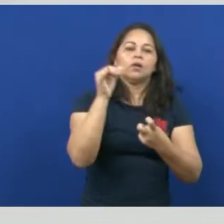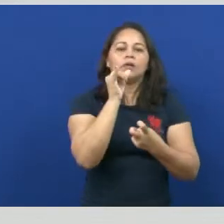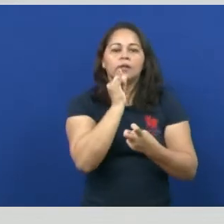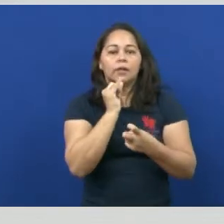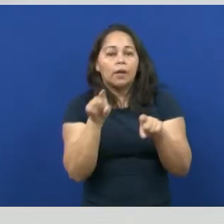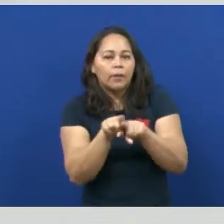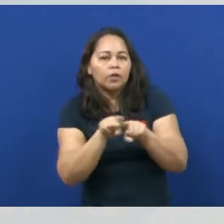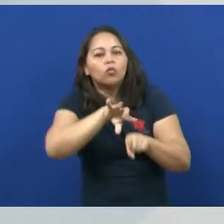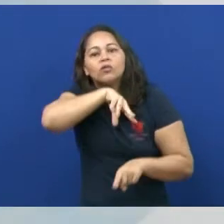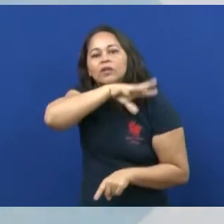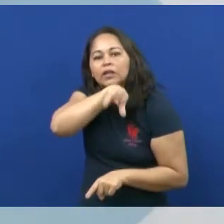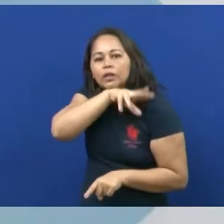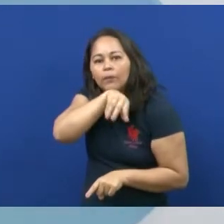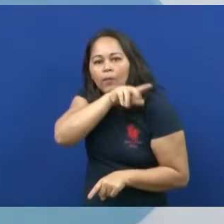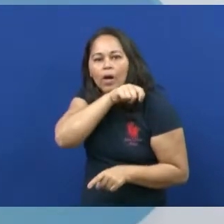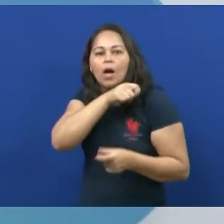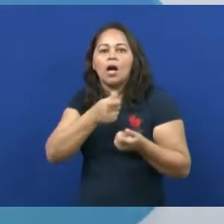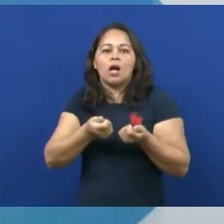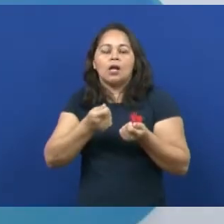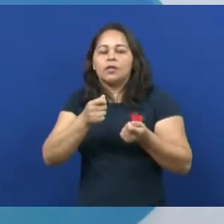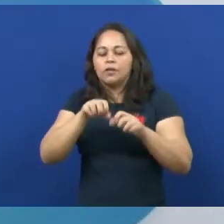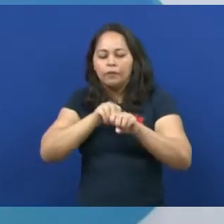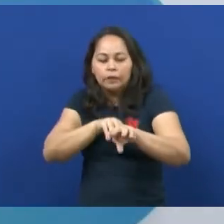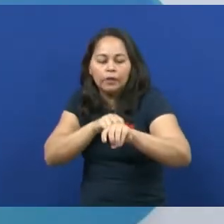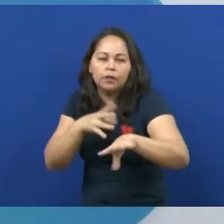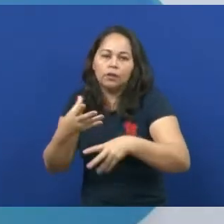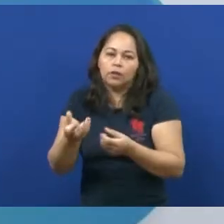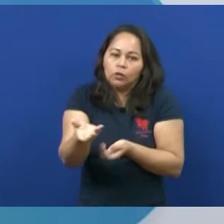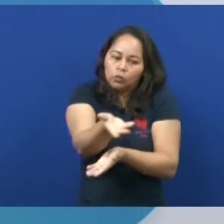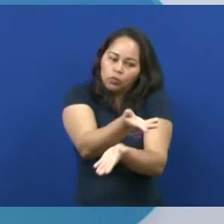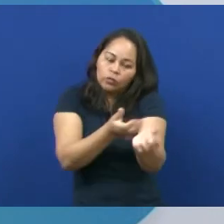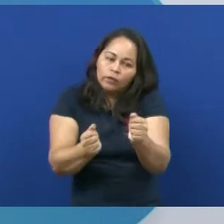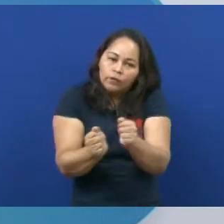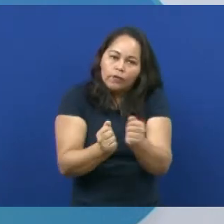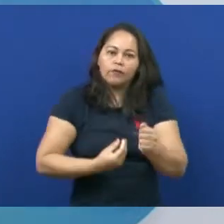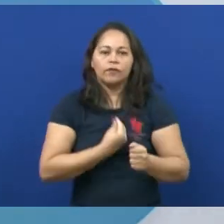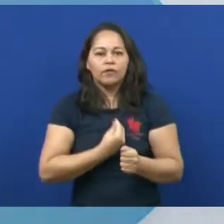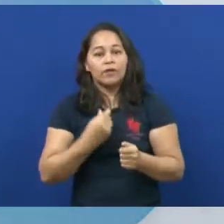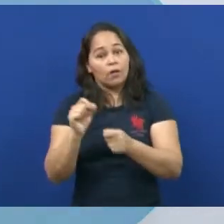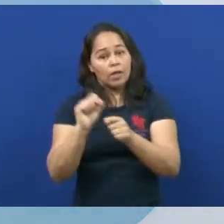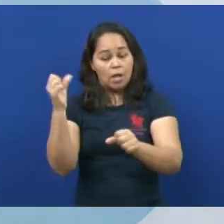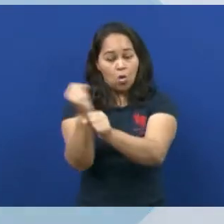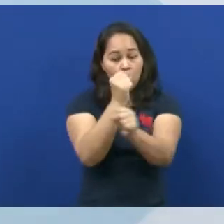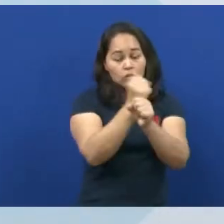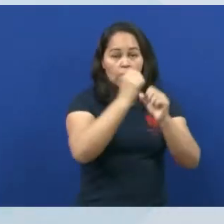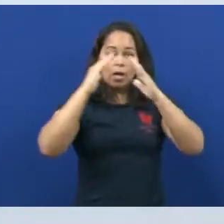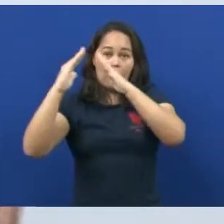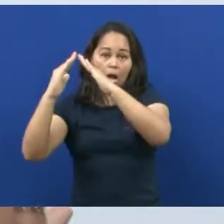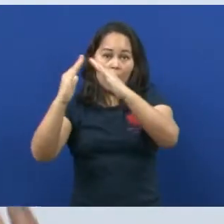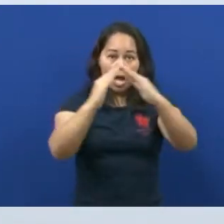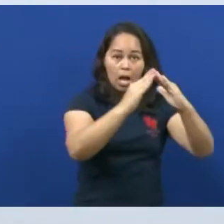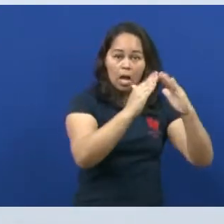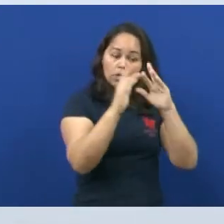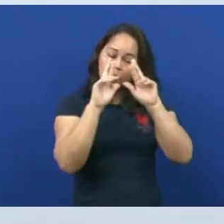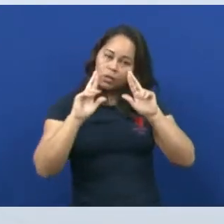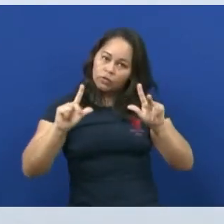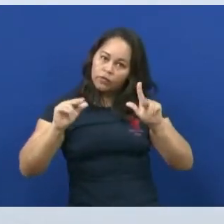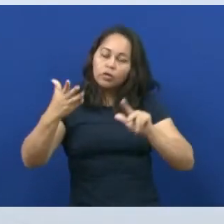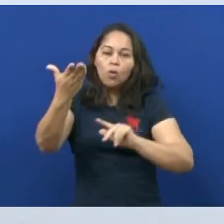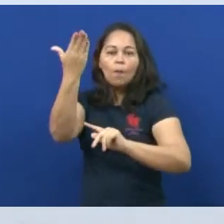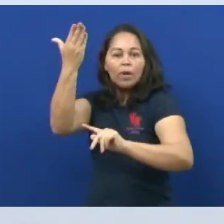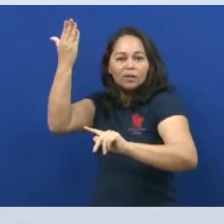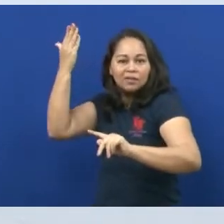animais, ele começa a domesticar as plantas, né? Ele começa a fazer casas, a estabelecer relações mais